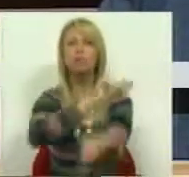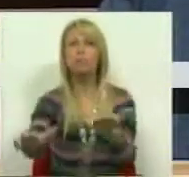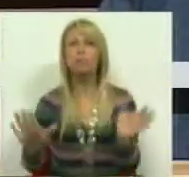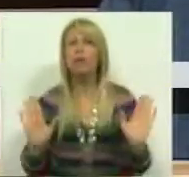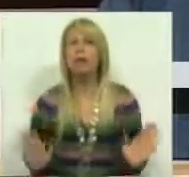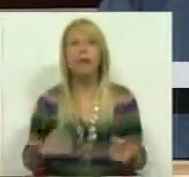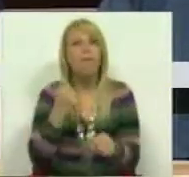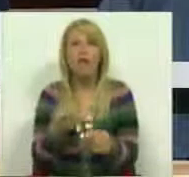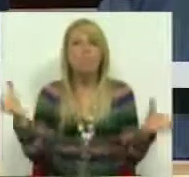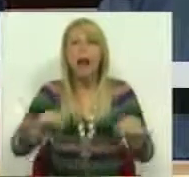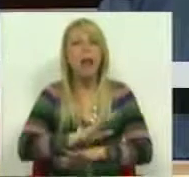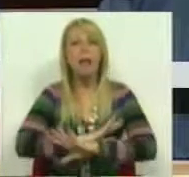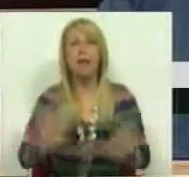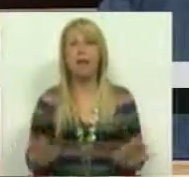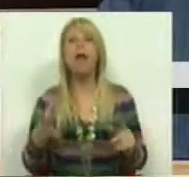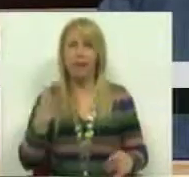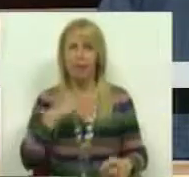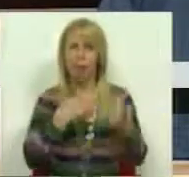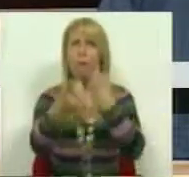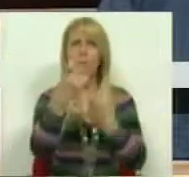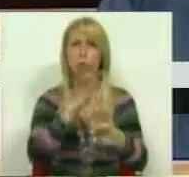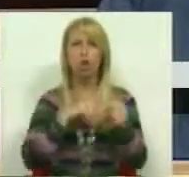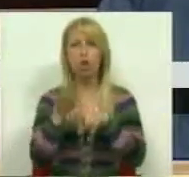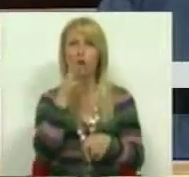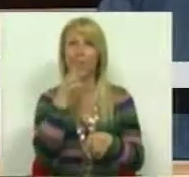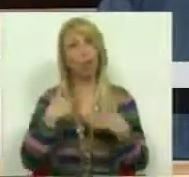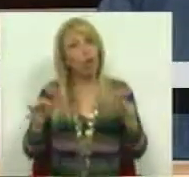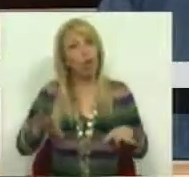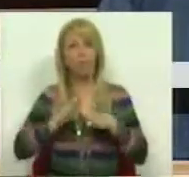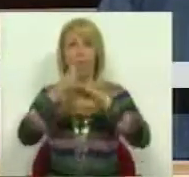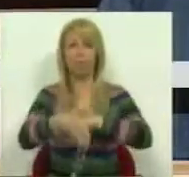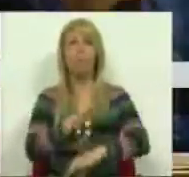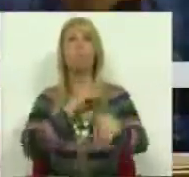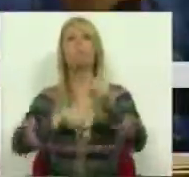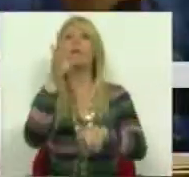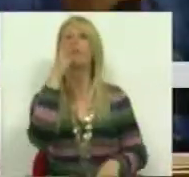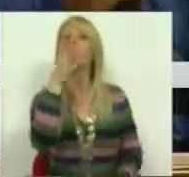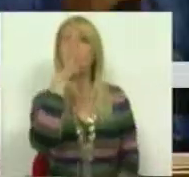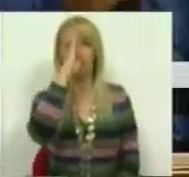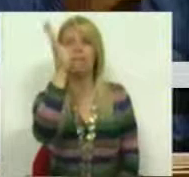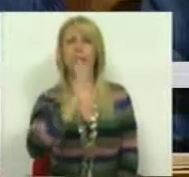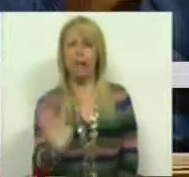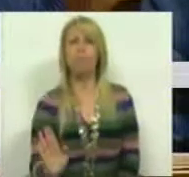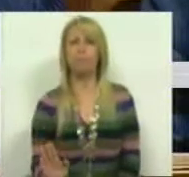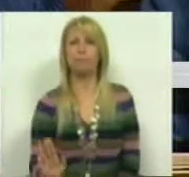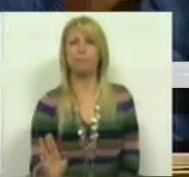mais. E quero que eu lhe faça uma pergunta, Sr. Deputado, para terminar a minha intervenção. Sr. Deputado, sabe